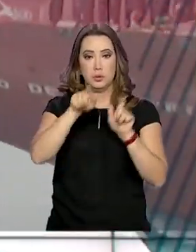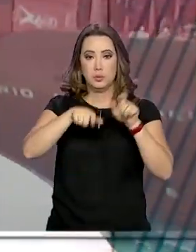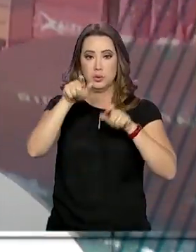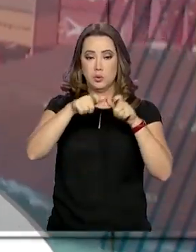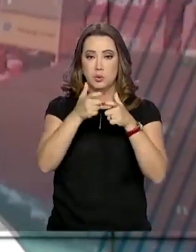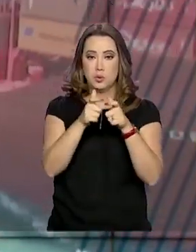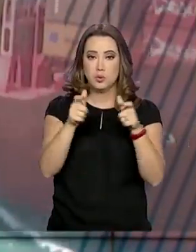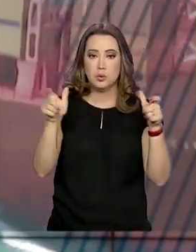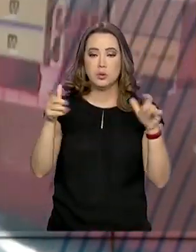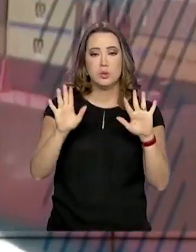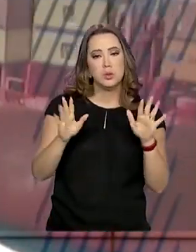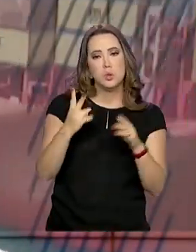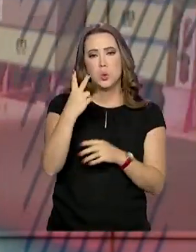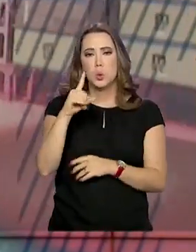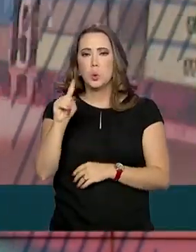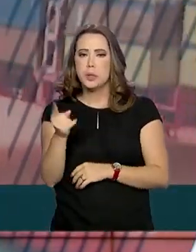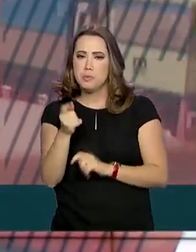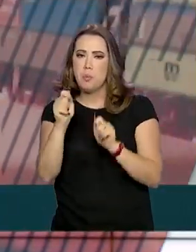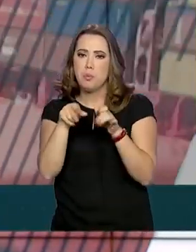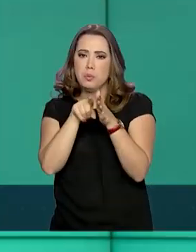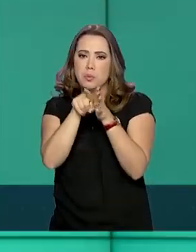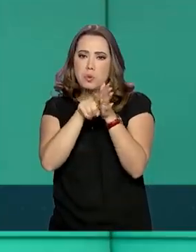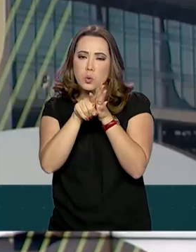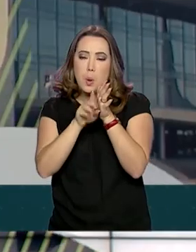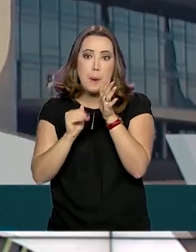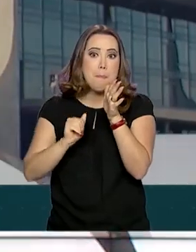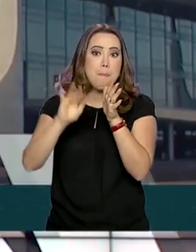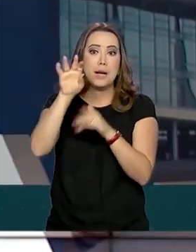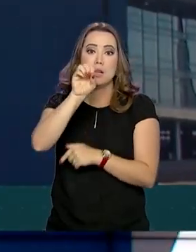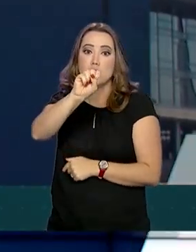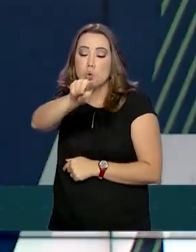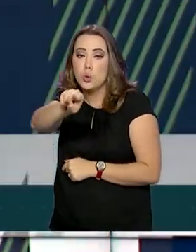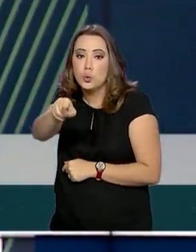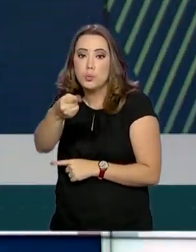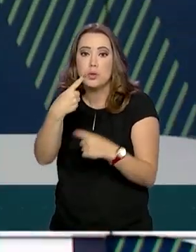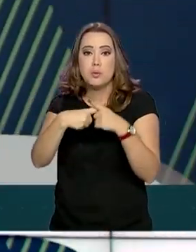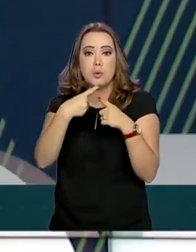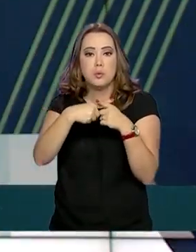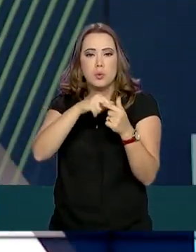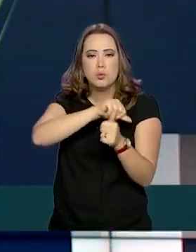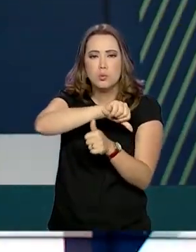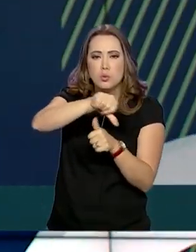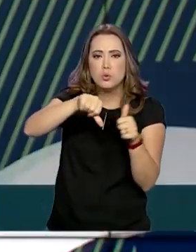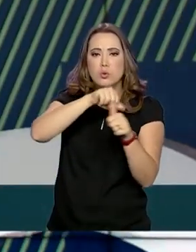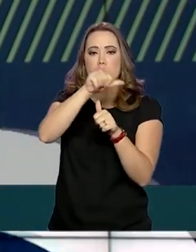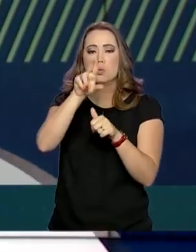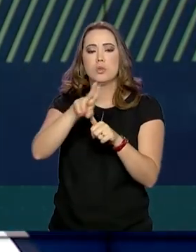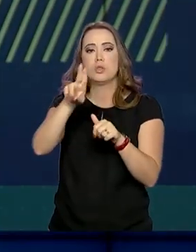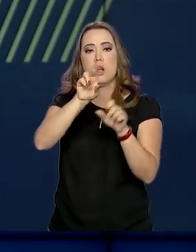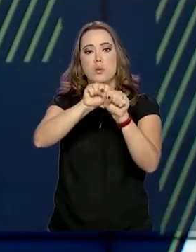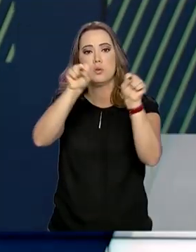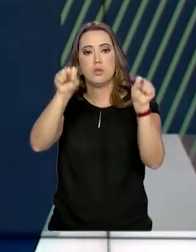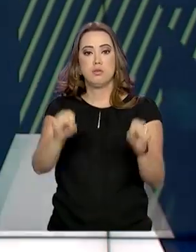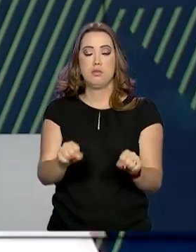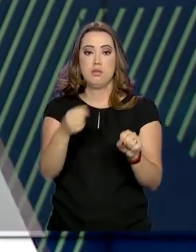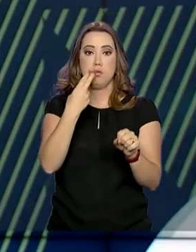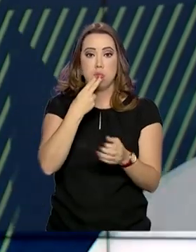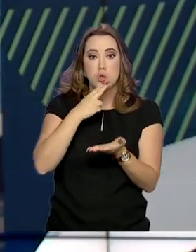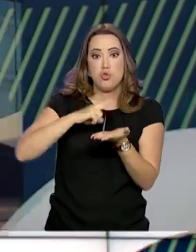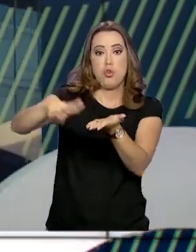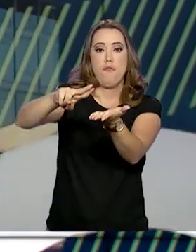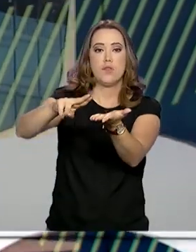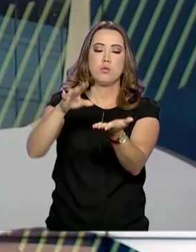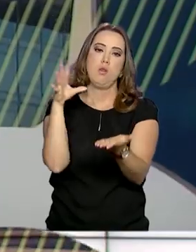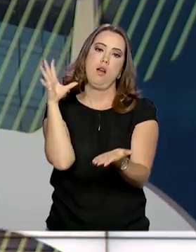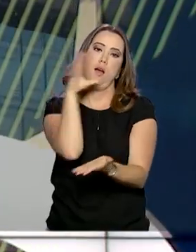aumentou de cerca de 2 mil para mais de 8 mil, porque passou a ser utilizado um sistema automatizado de